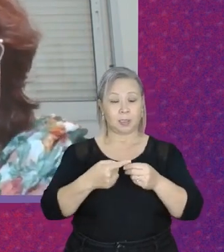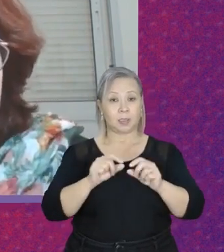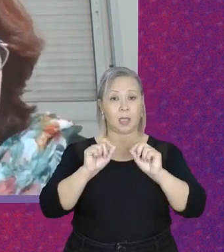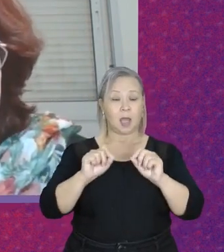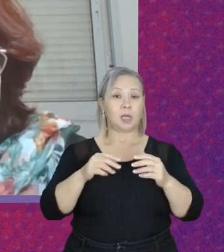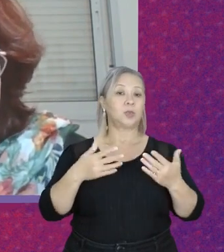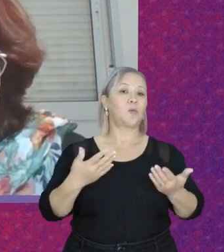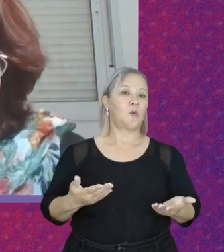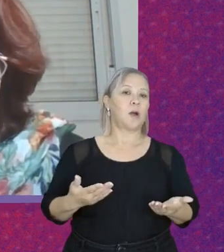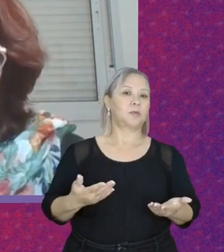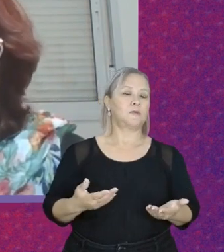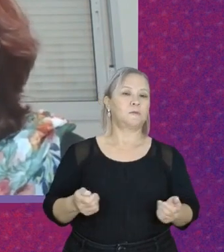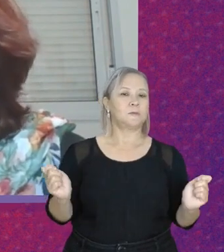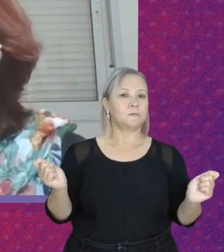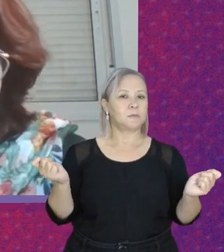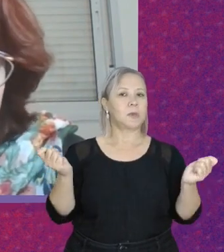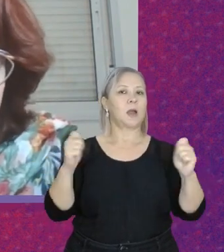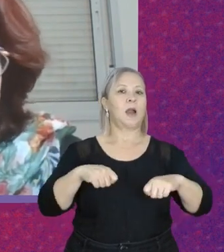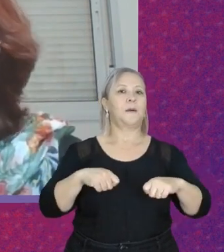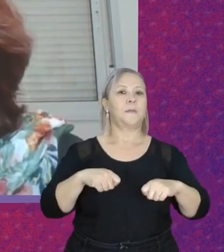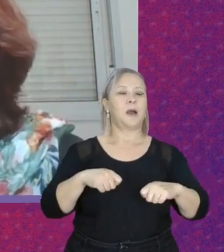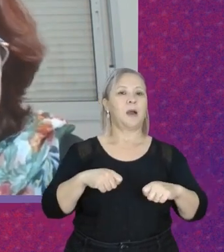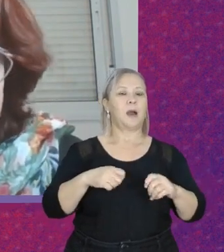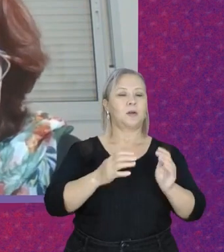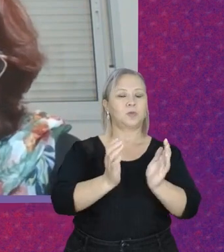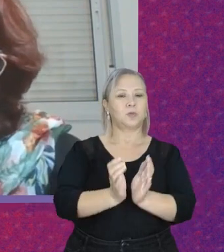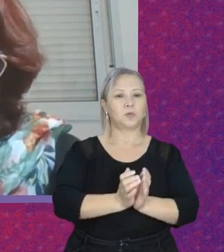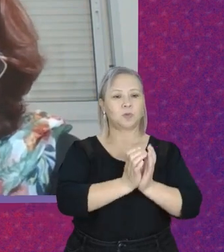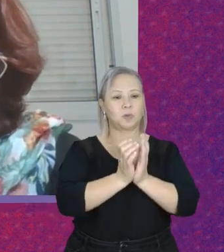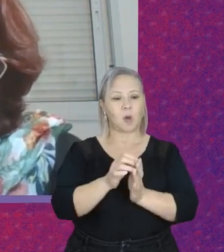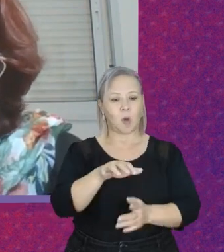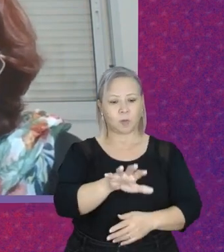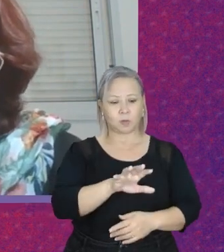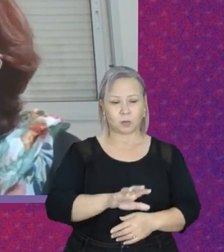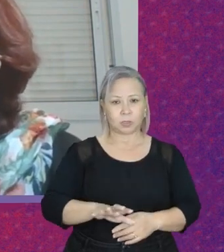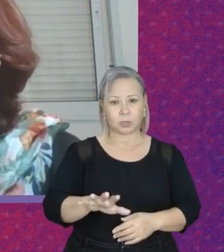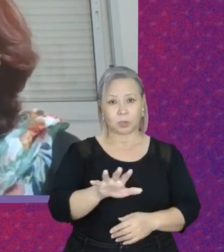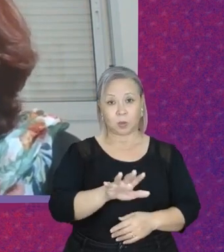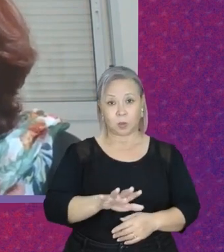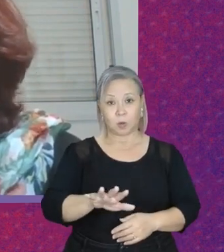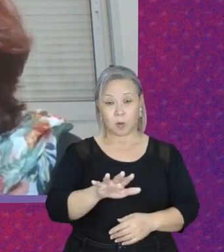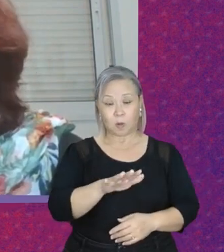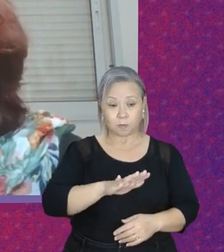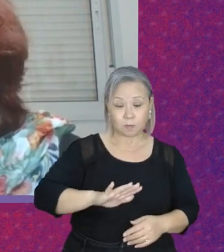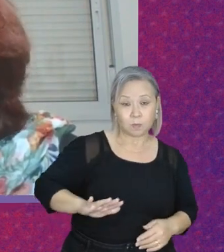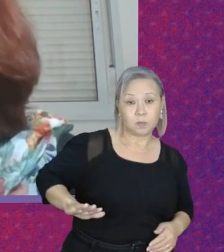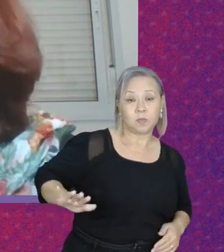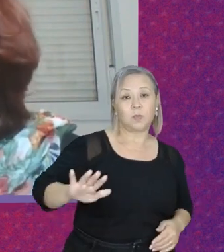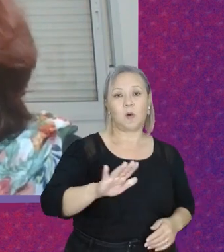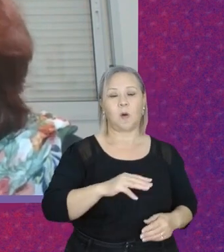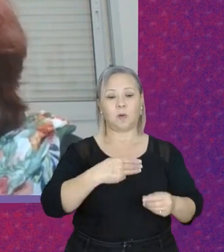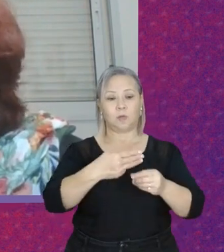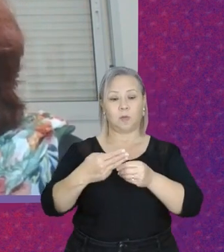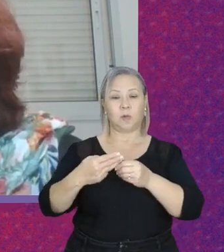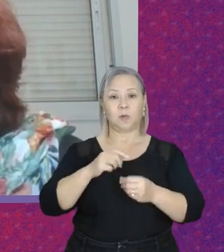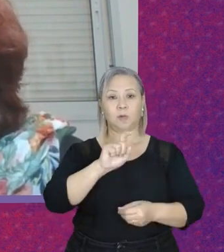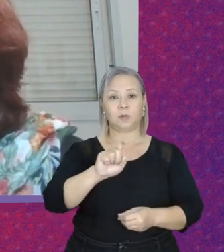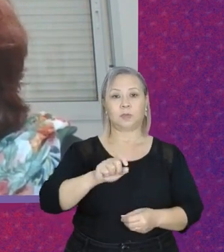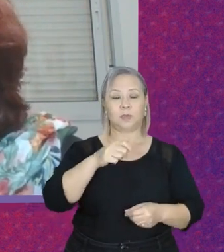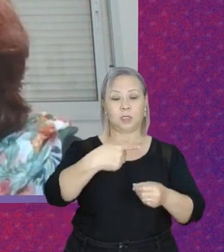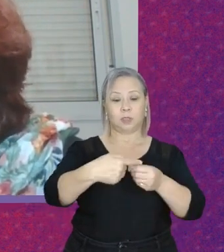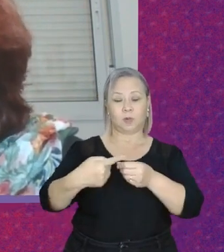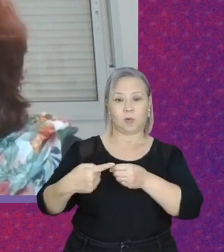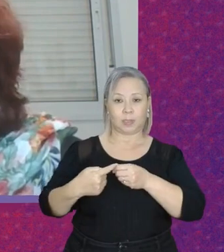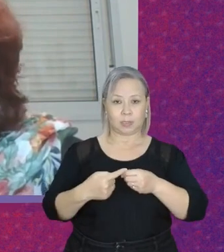nós formos capazes de que o conjunto, território inteiro de um município seja uma cidade,